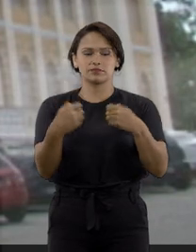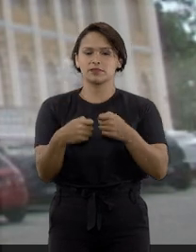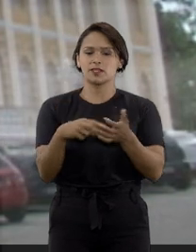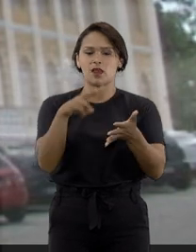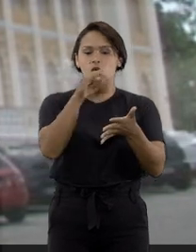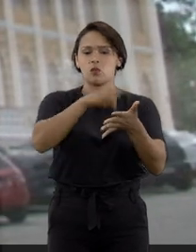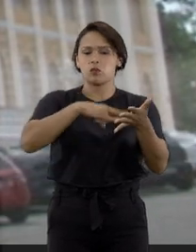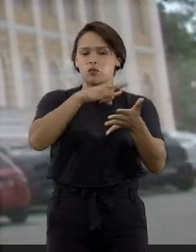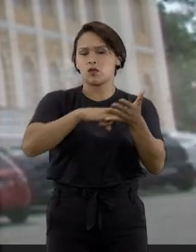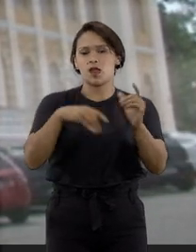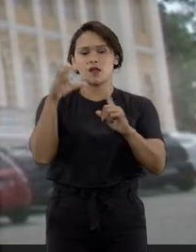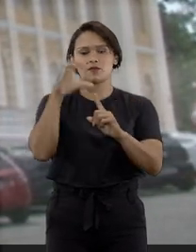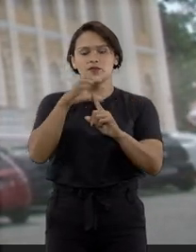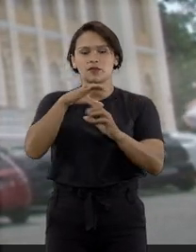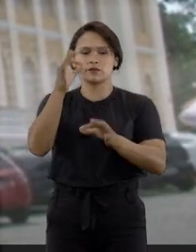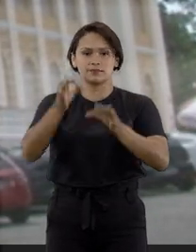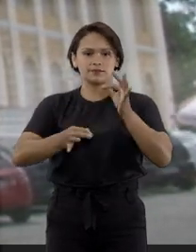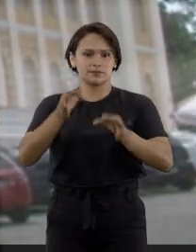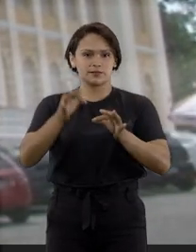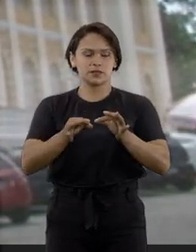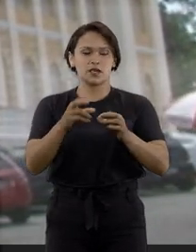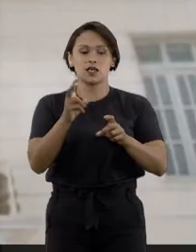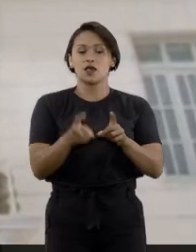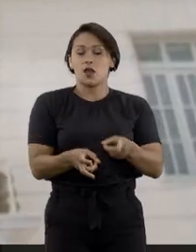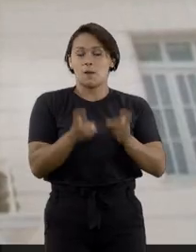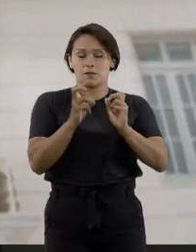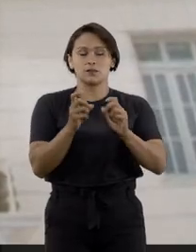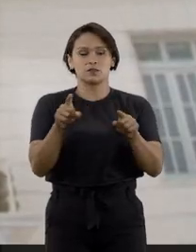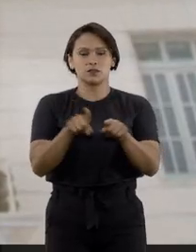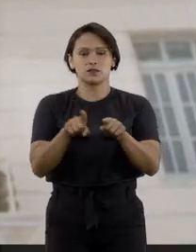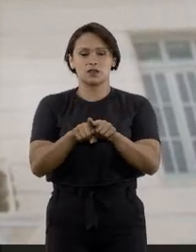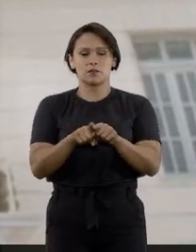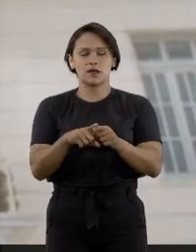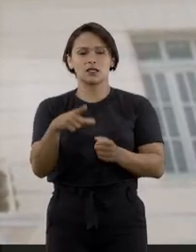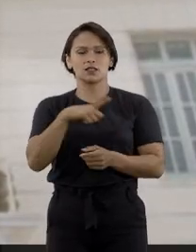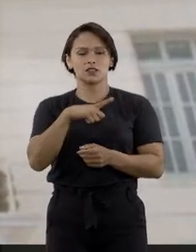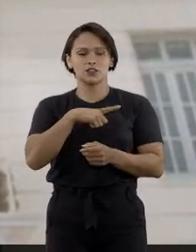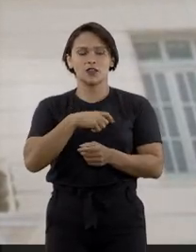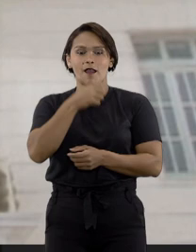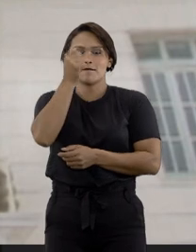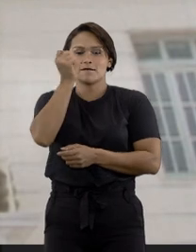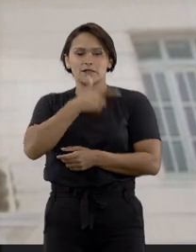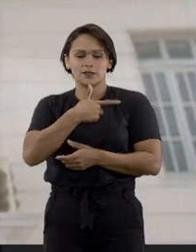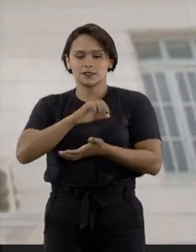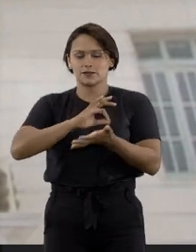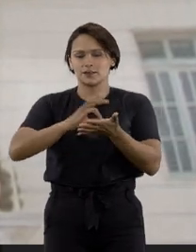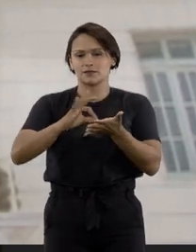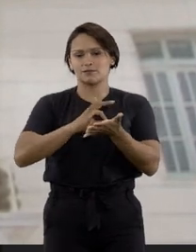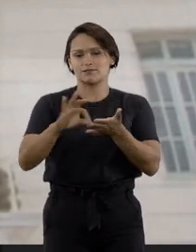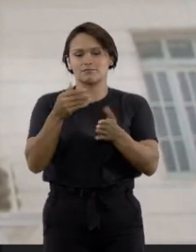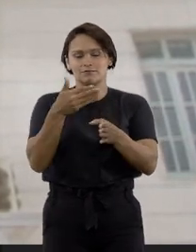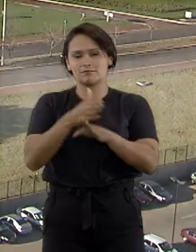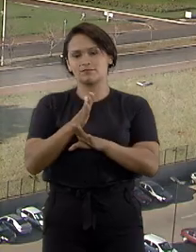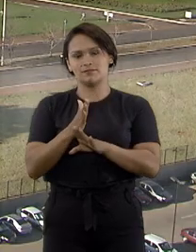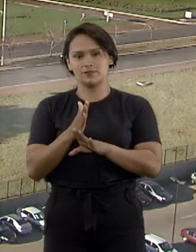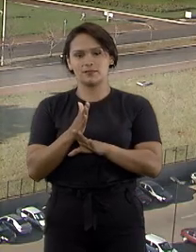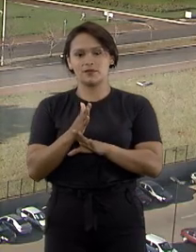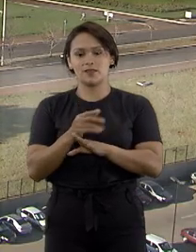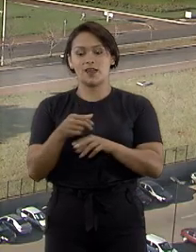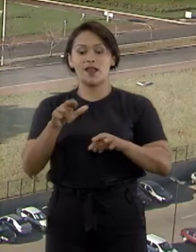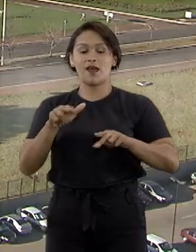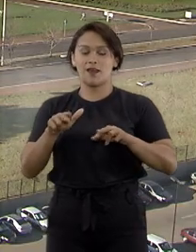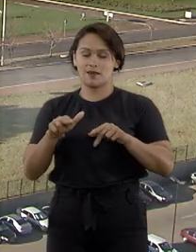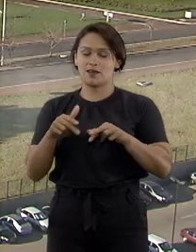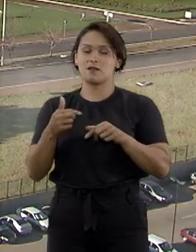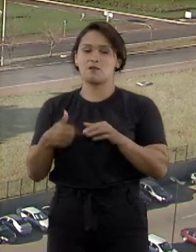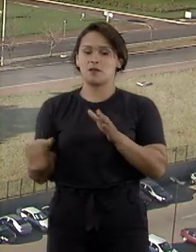poderia produzir efeito jurídico. E observou ainda que haviam evidências de falsificação da assinatura da falecida. A irmã